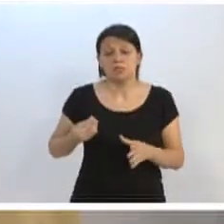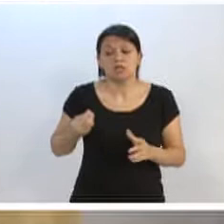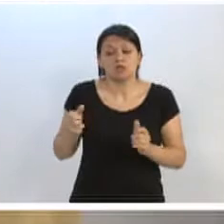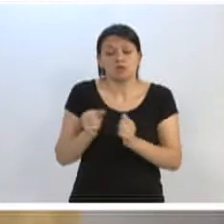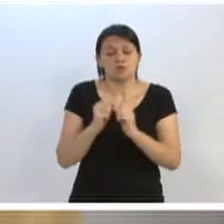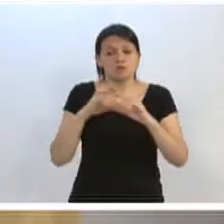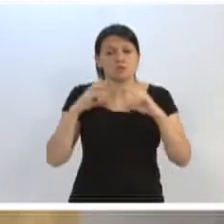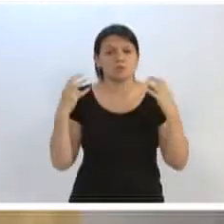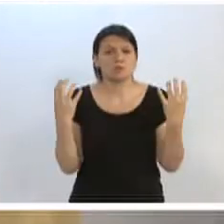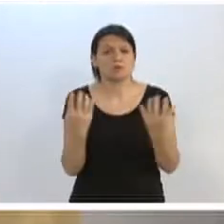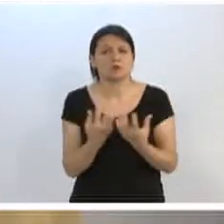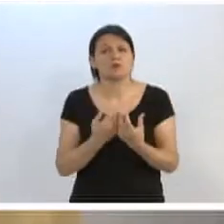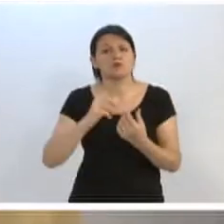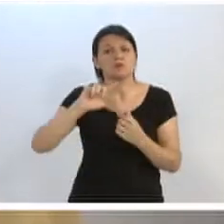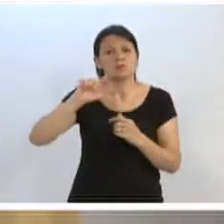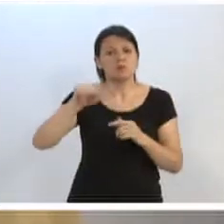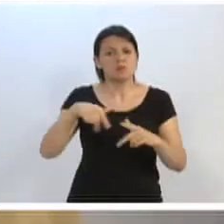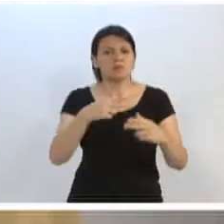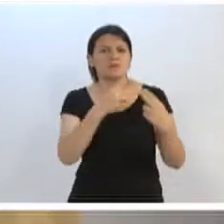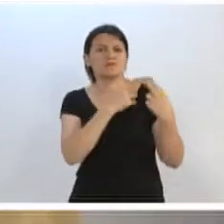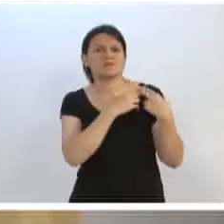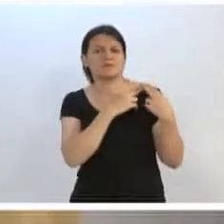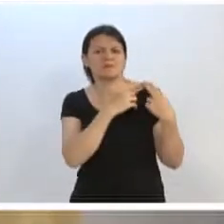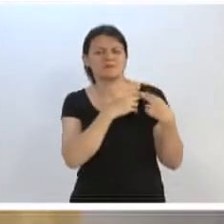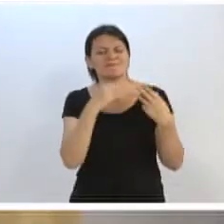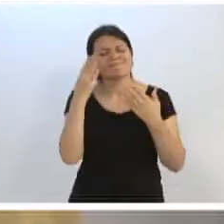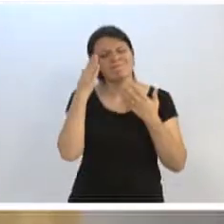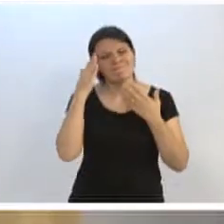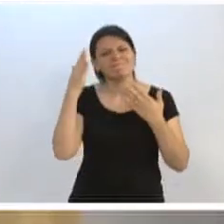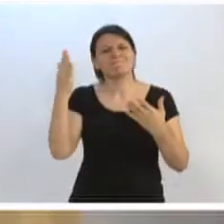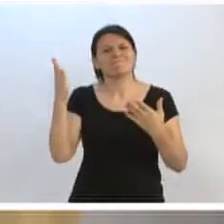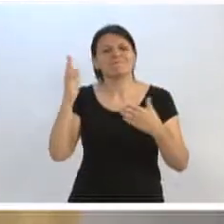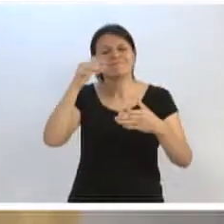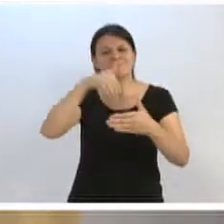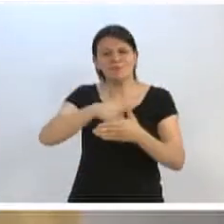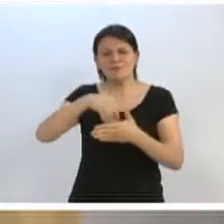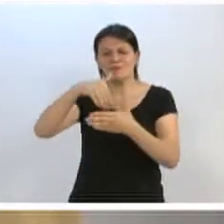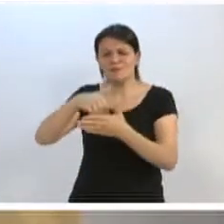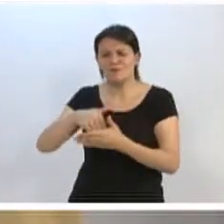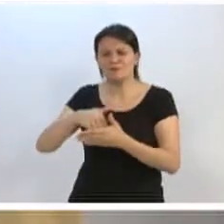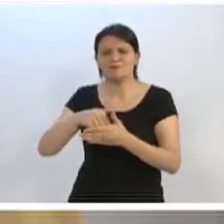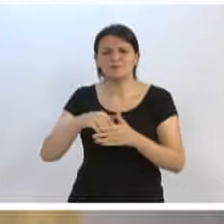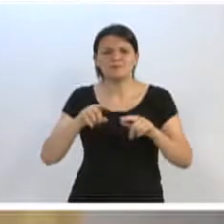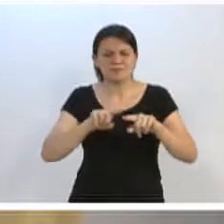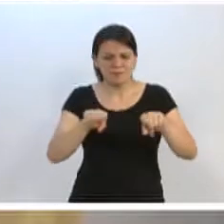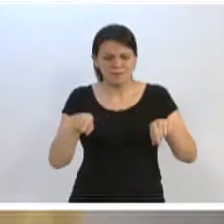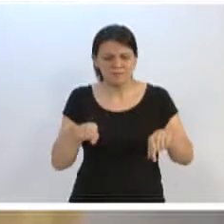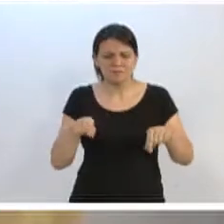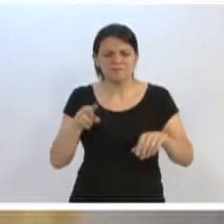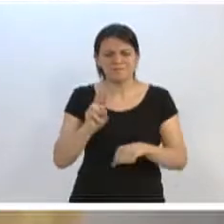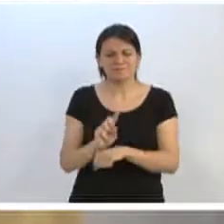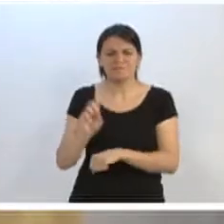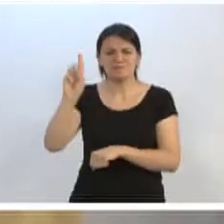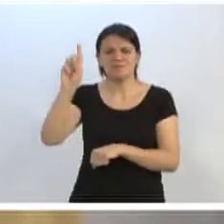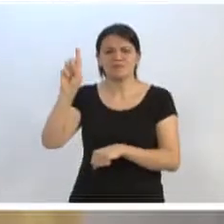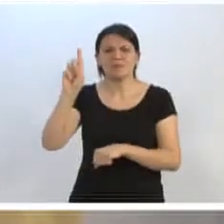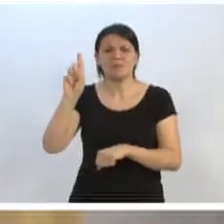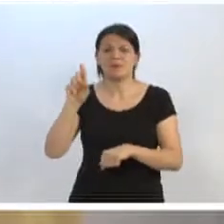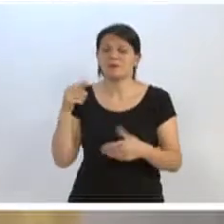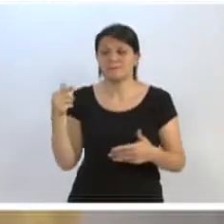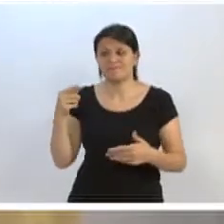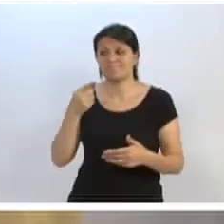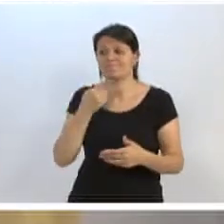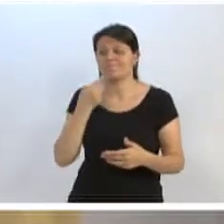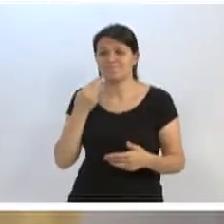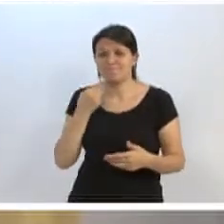com uma outra responsabilidade. Agradeço, agradeço os votos que tivemos na mesa diretora. Marcelo, temos uma grande responsabilidade.